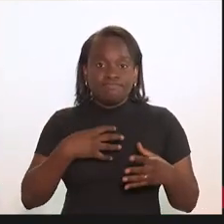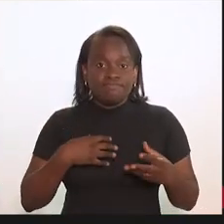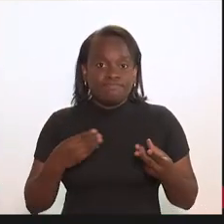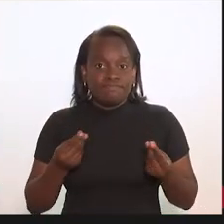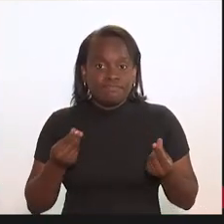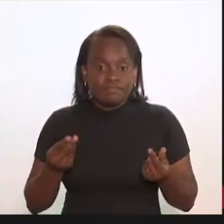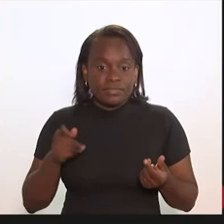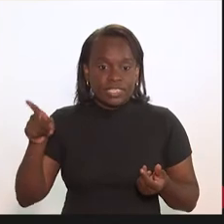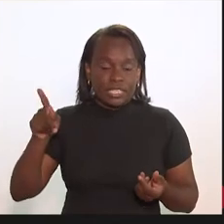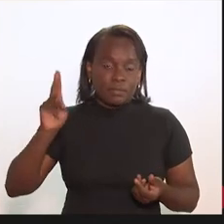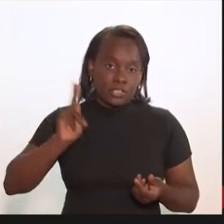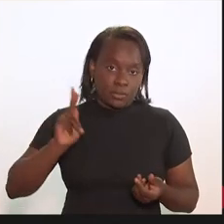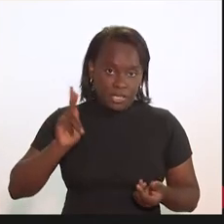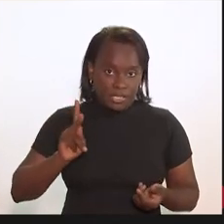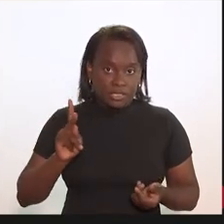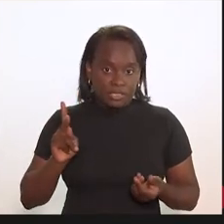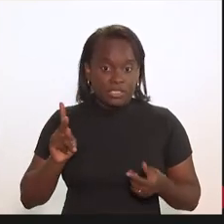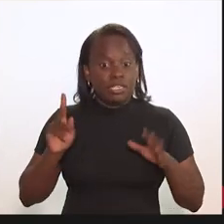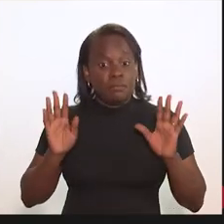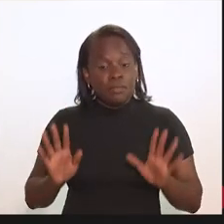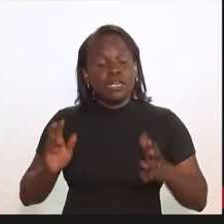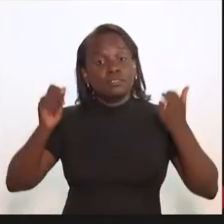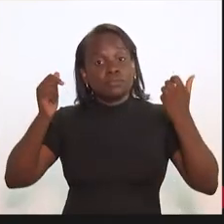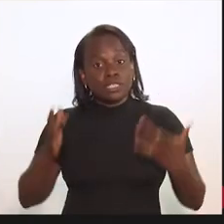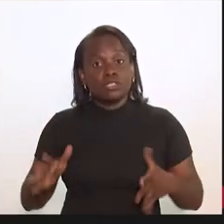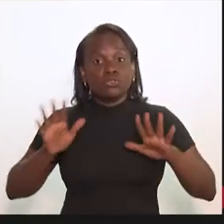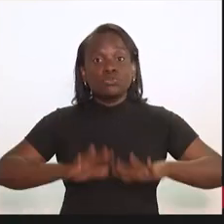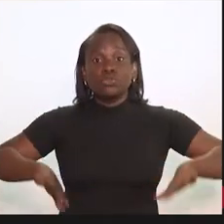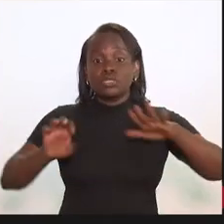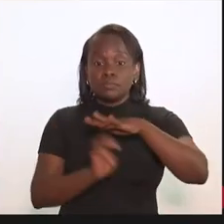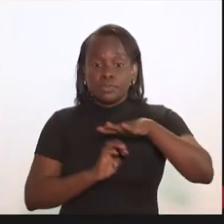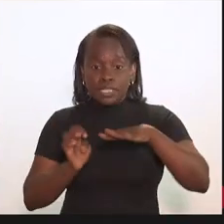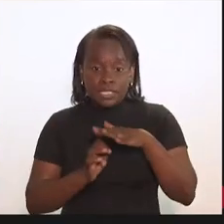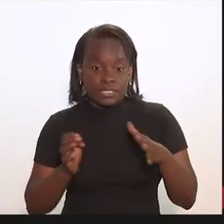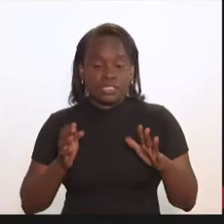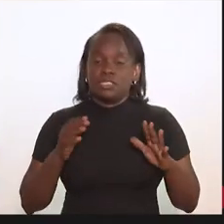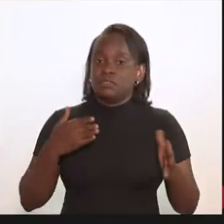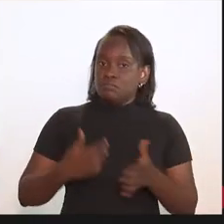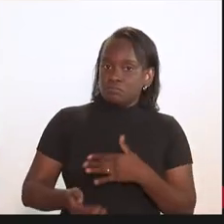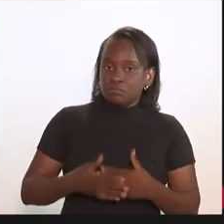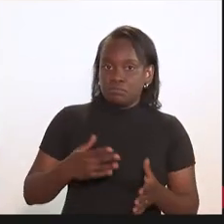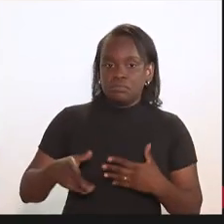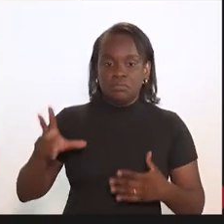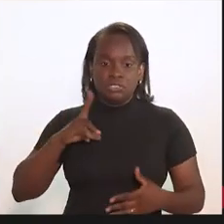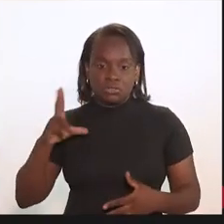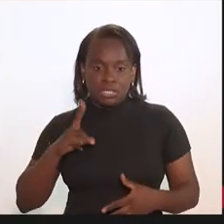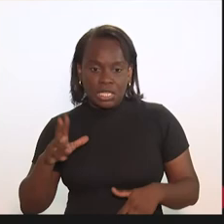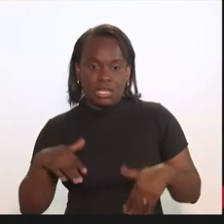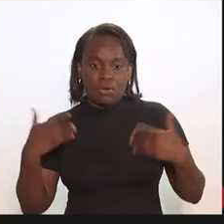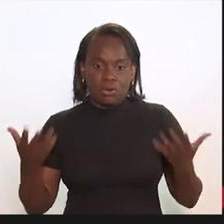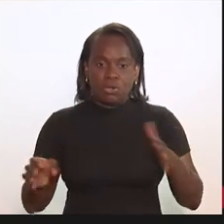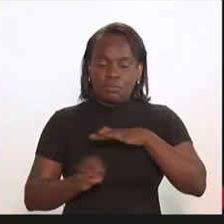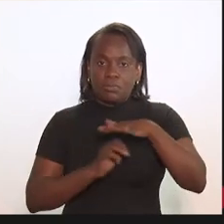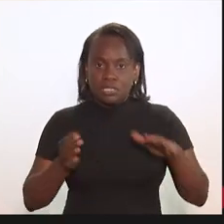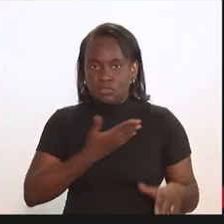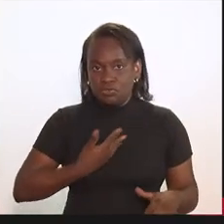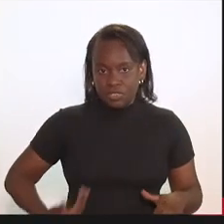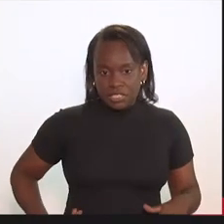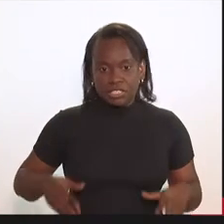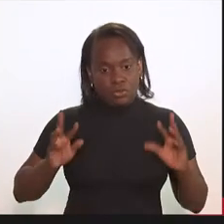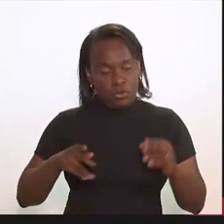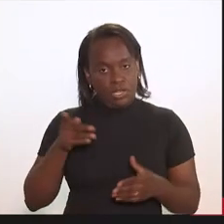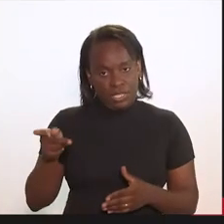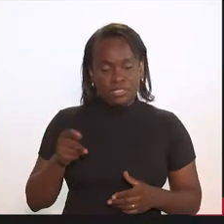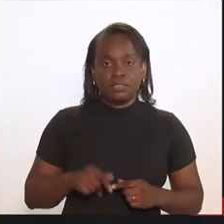sensibilização da Petrobras, mas dizer que toda empresa, toda ela, seja da iniciativa privada ou empresa